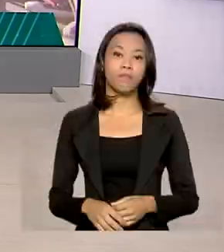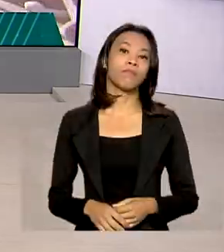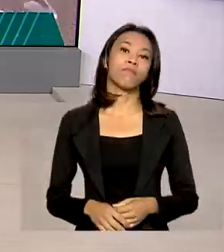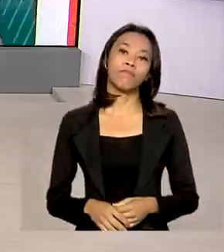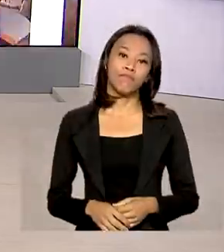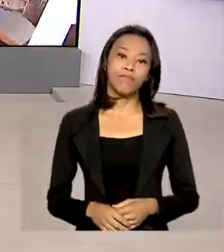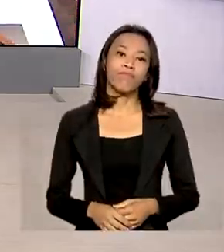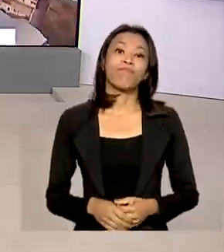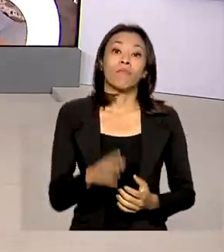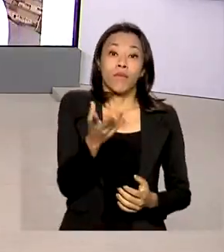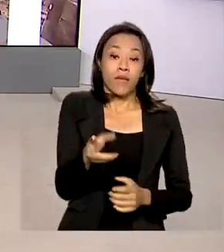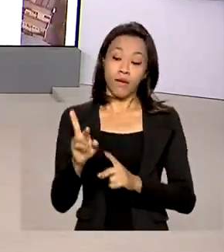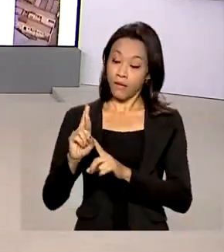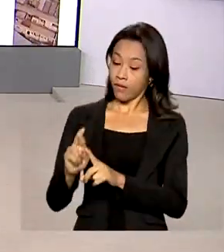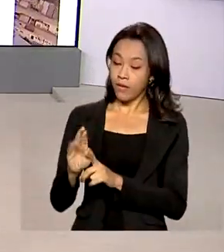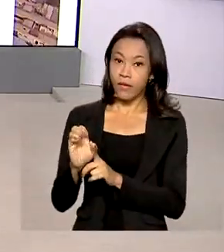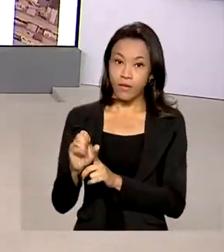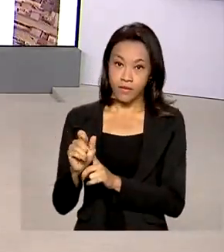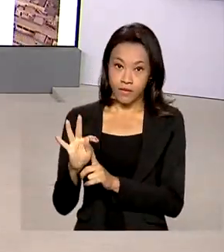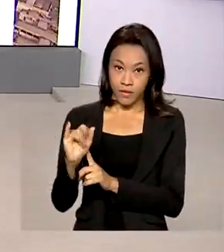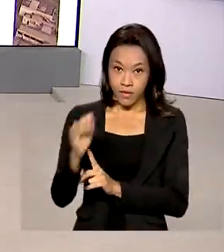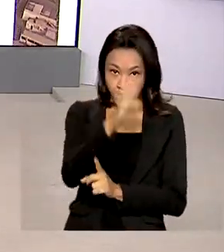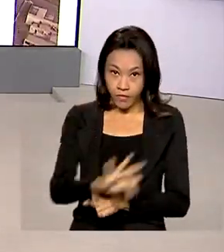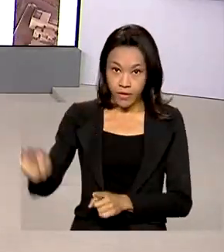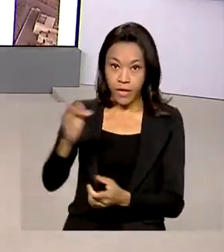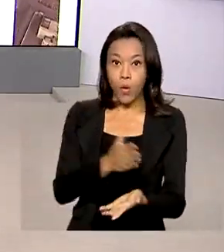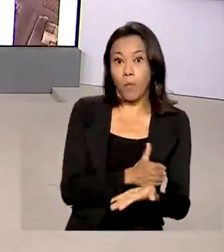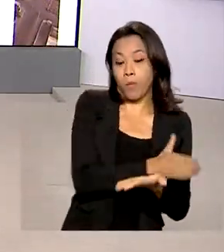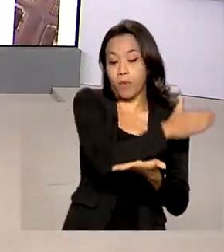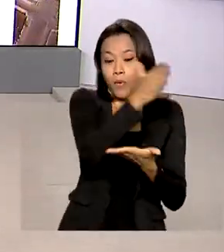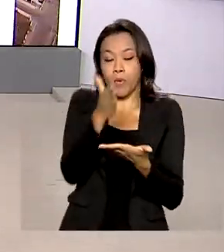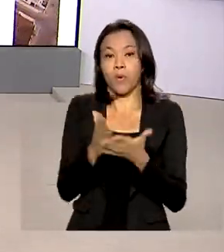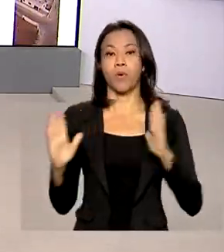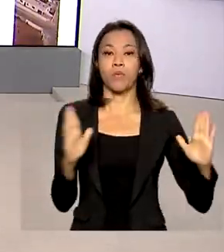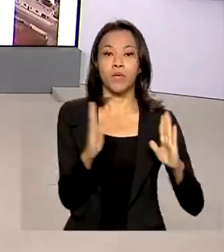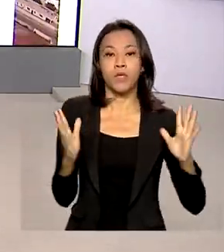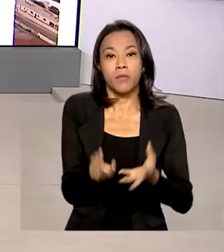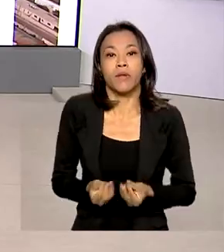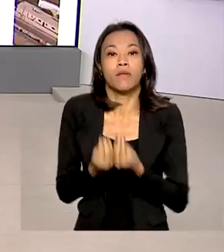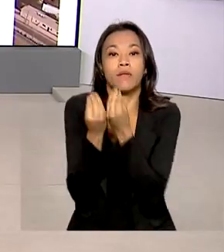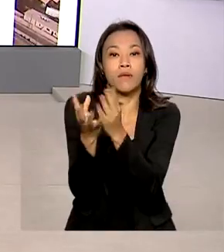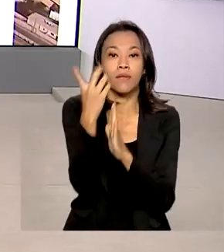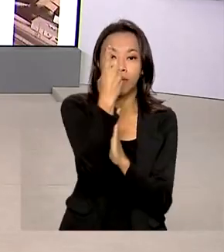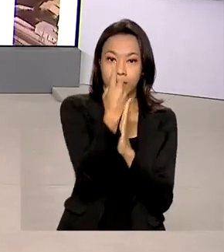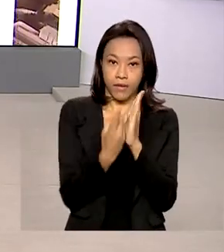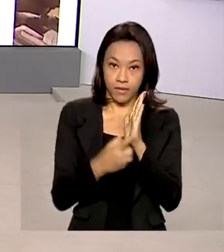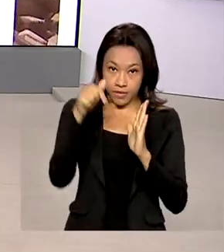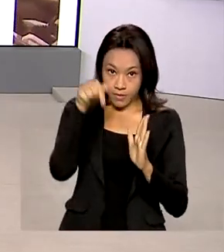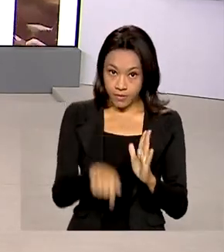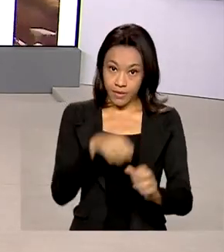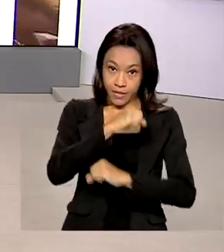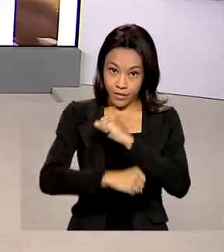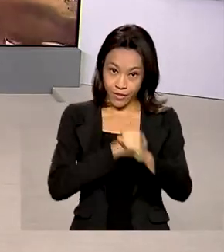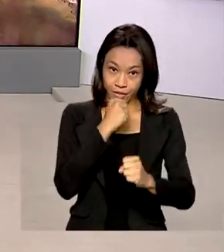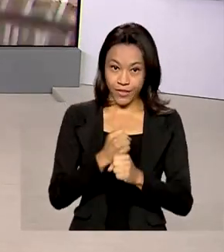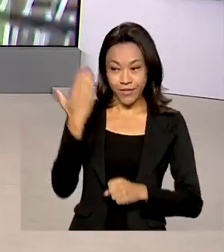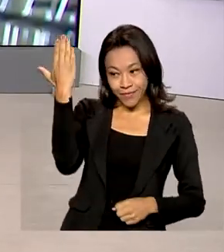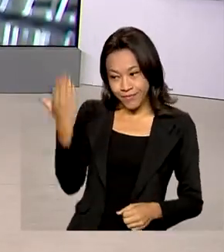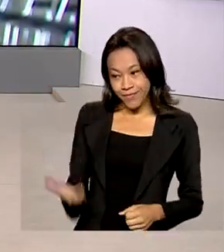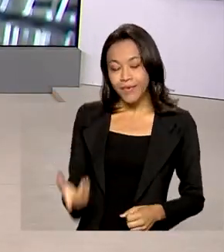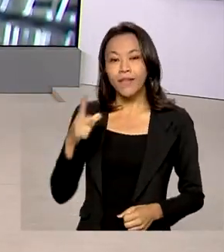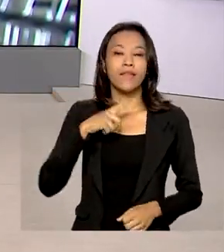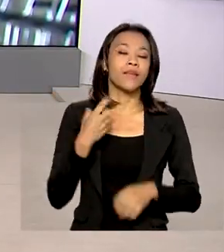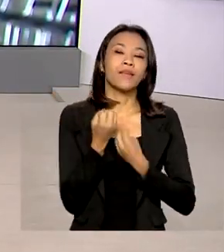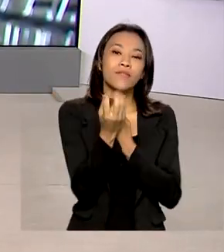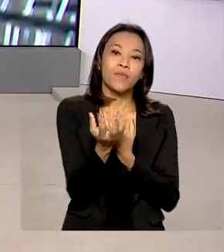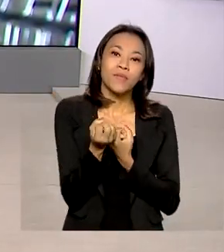E a Receita Federal prorrogou o prazo de entrega da declaração do Imposto de Renda deste ano. Glauco de Queiroz traz as